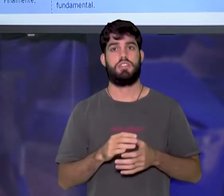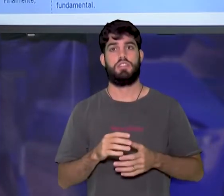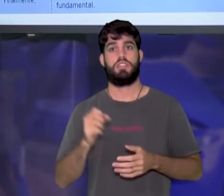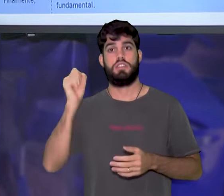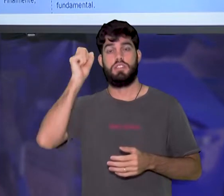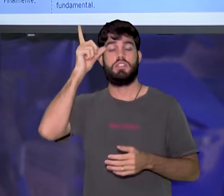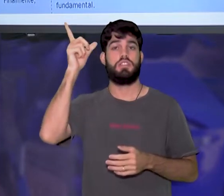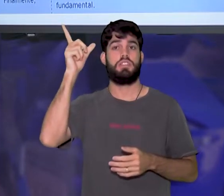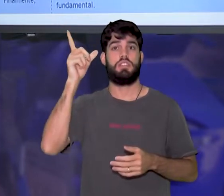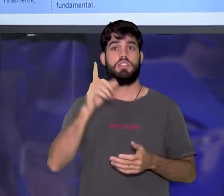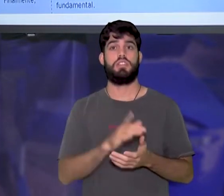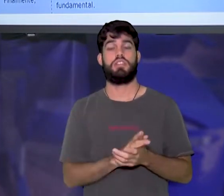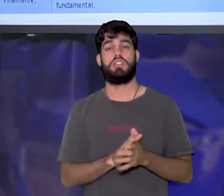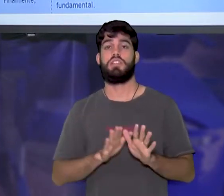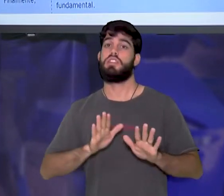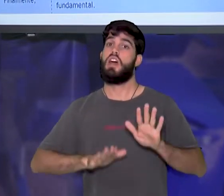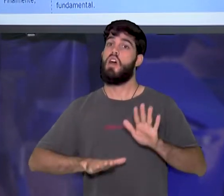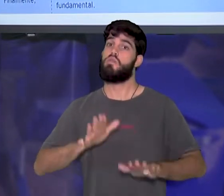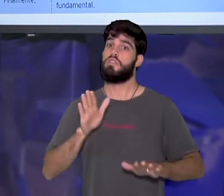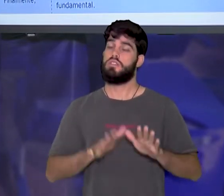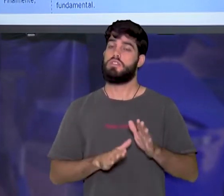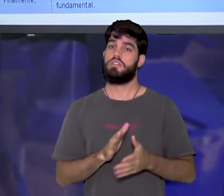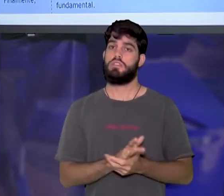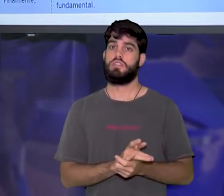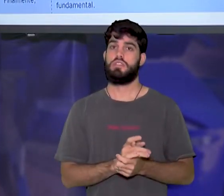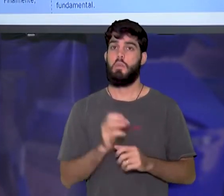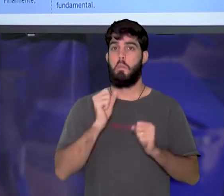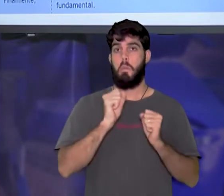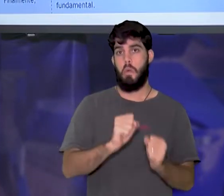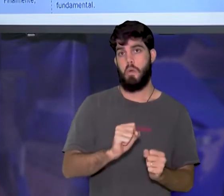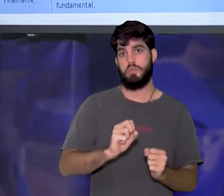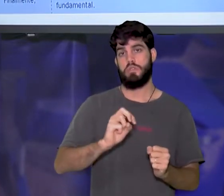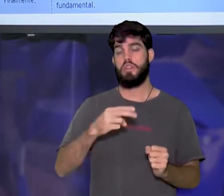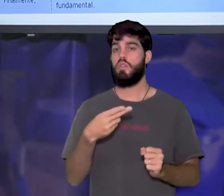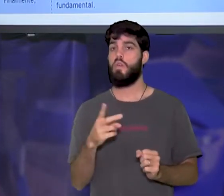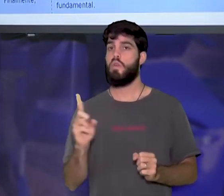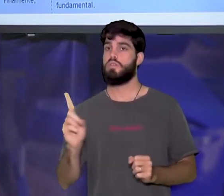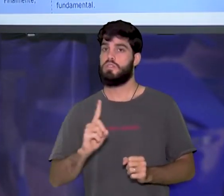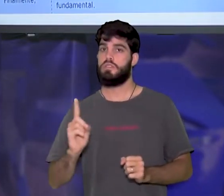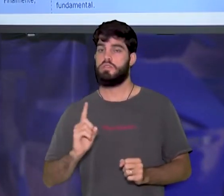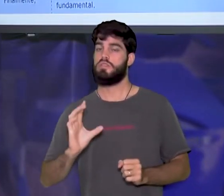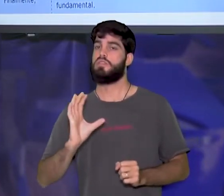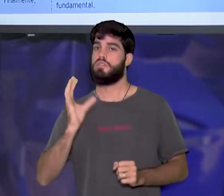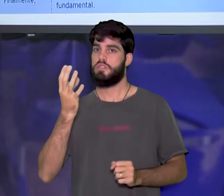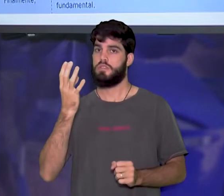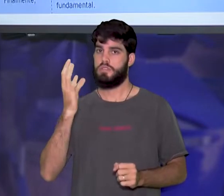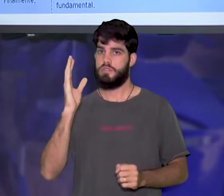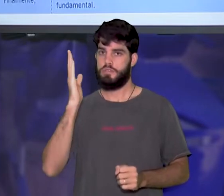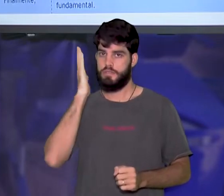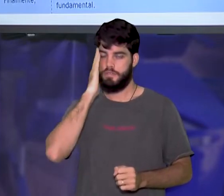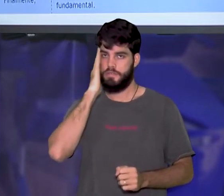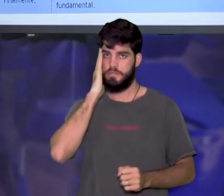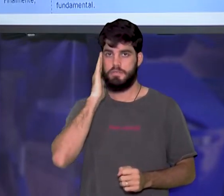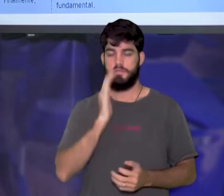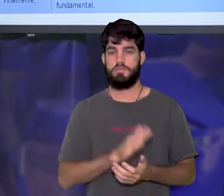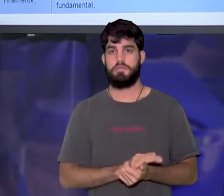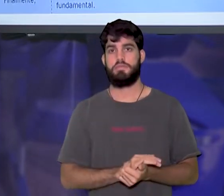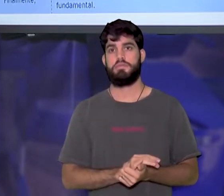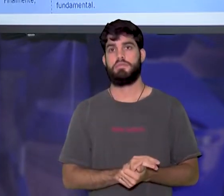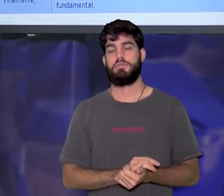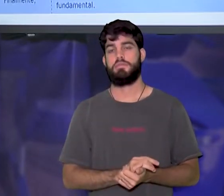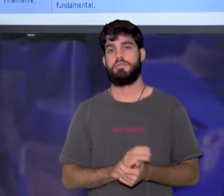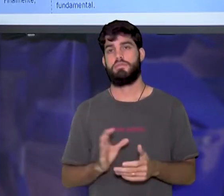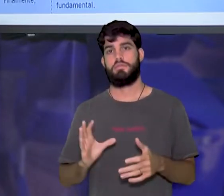ideia de probabilidade. Isso pode ou não acontecer. Então, esse seria o